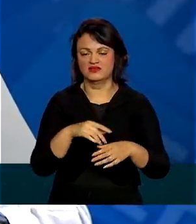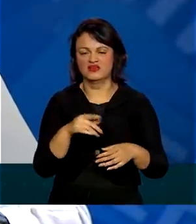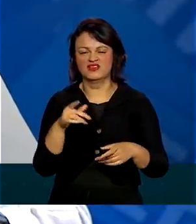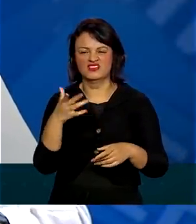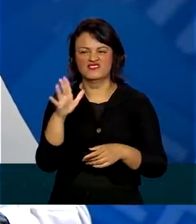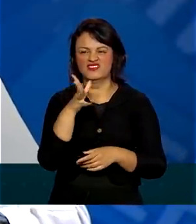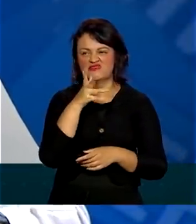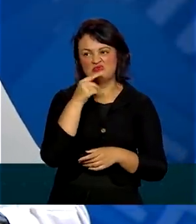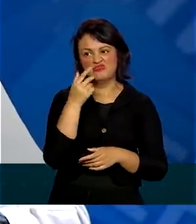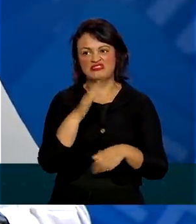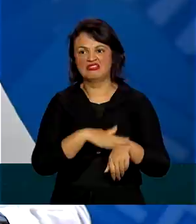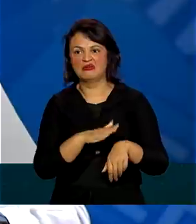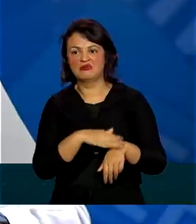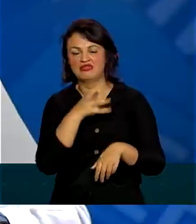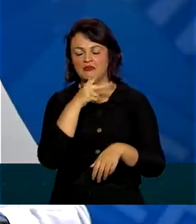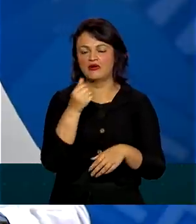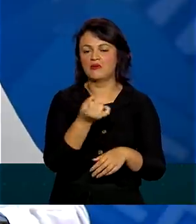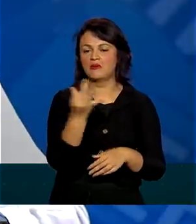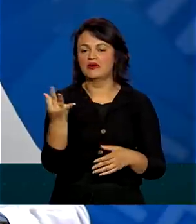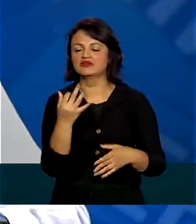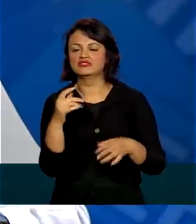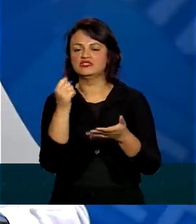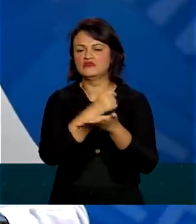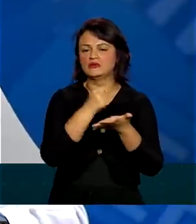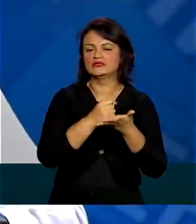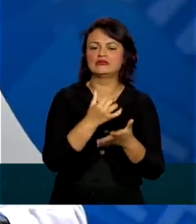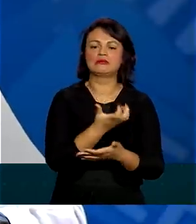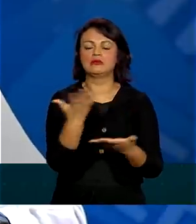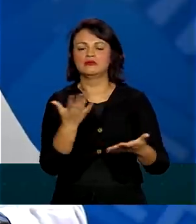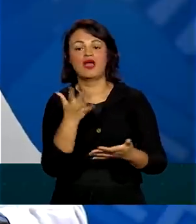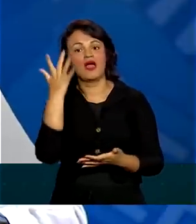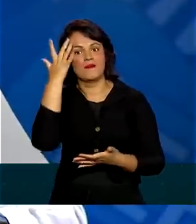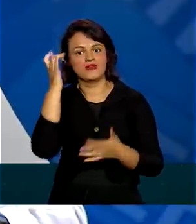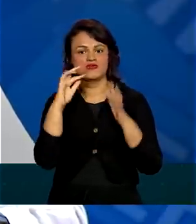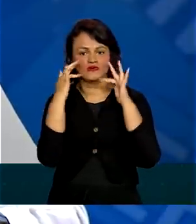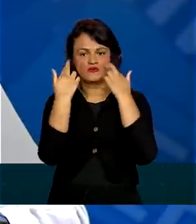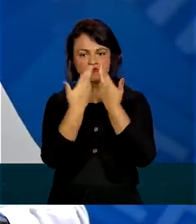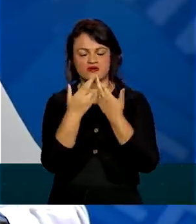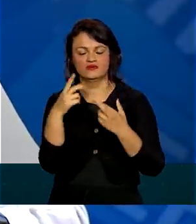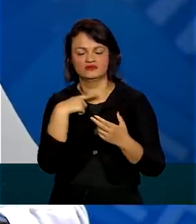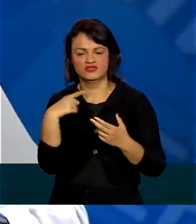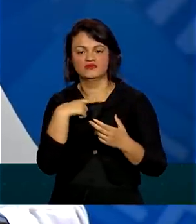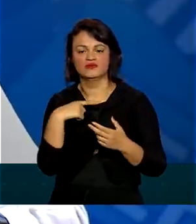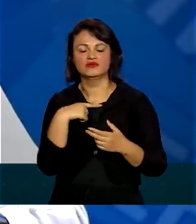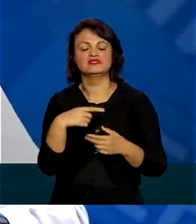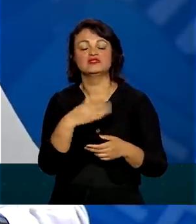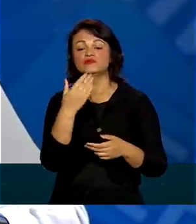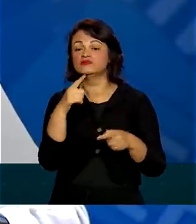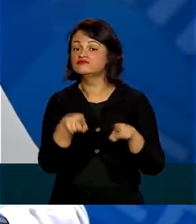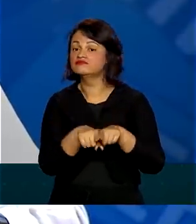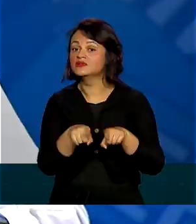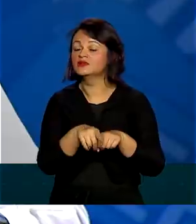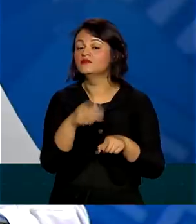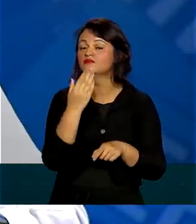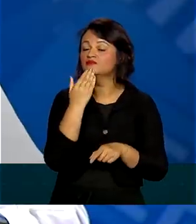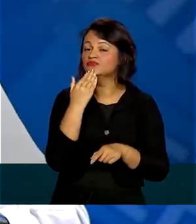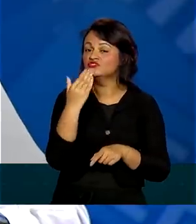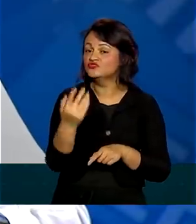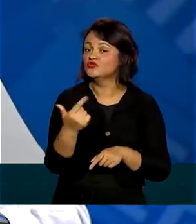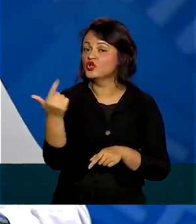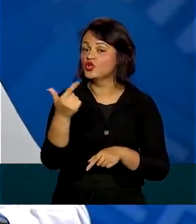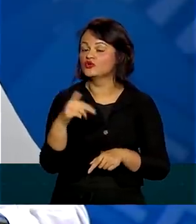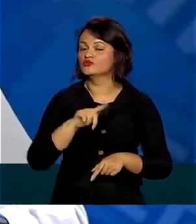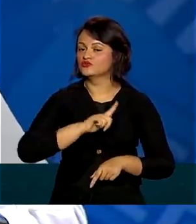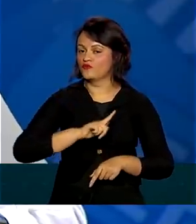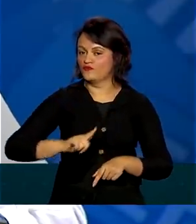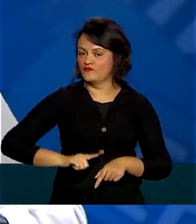quanto tempo leva, como que precifica, como que contrata. Amanhã temos reuniões, temos solicitação de dois governos,